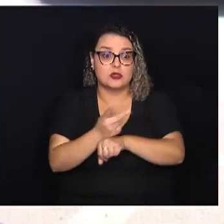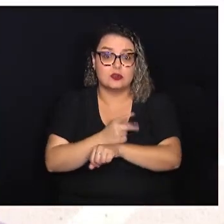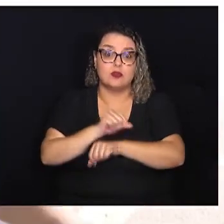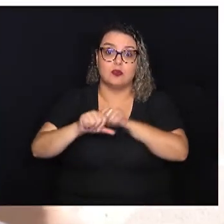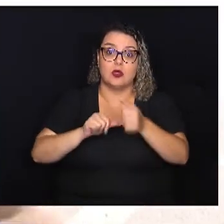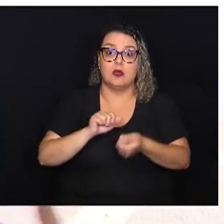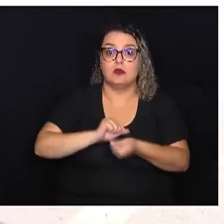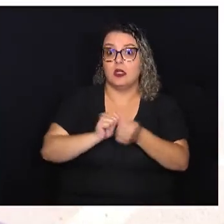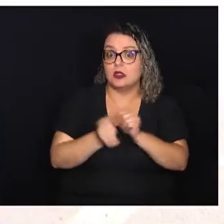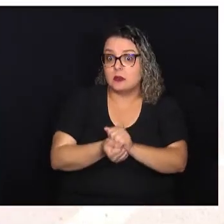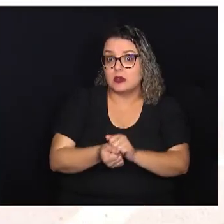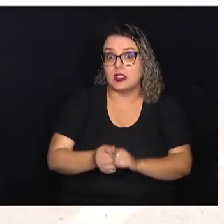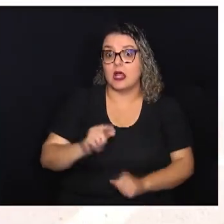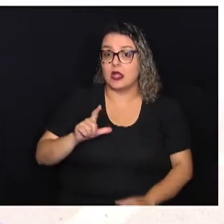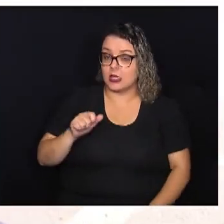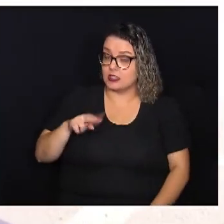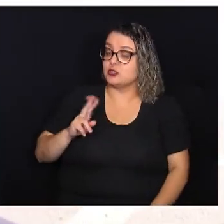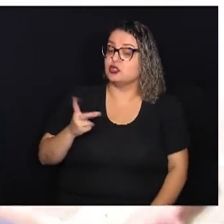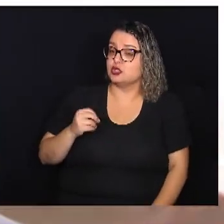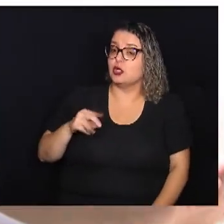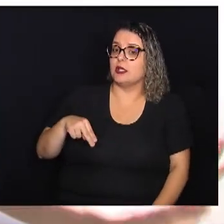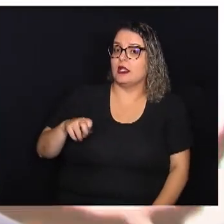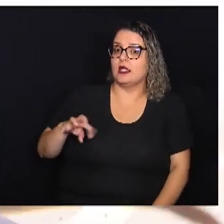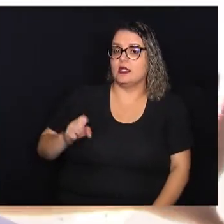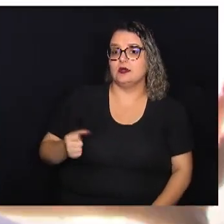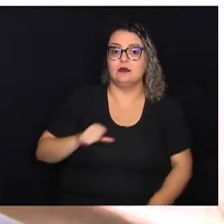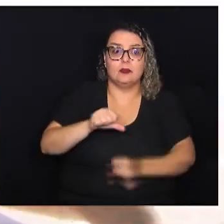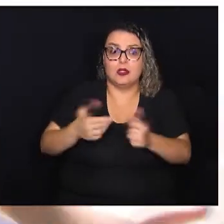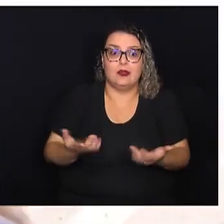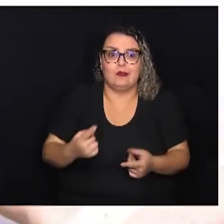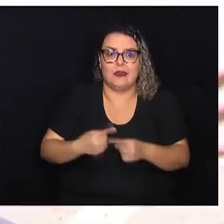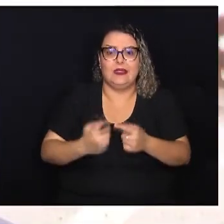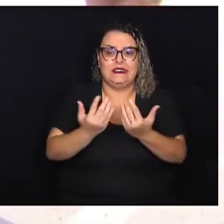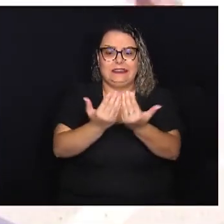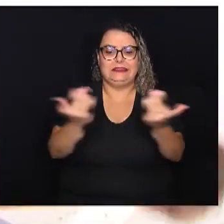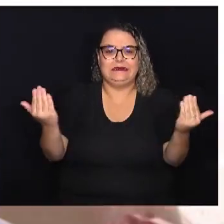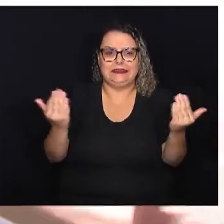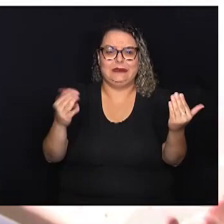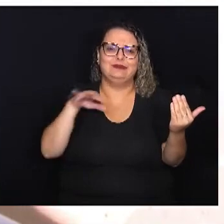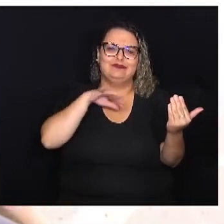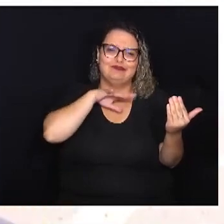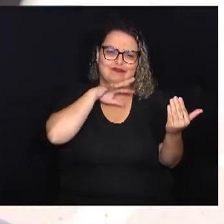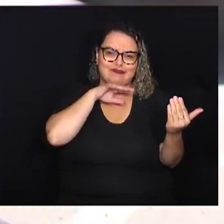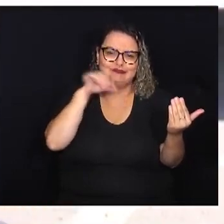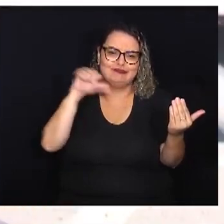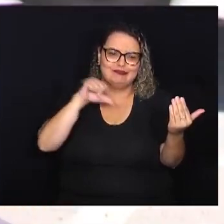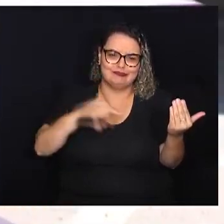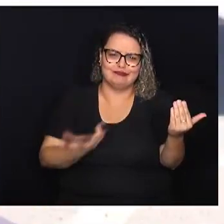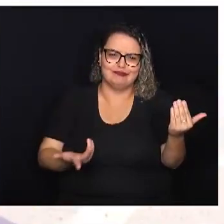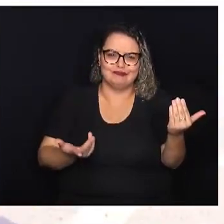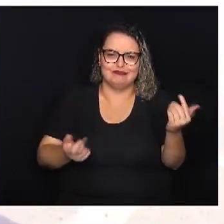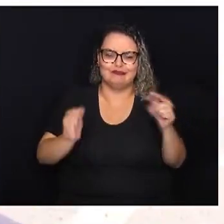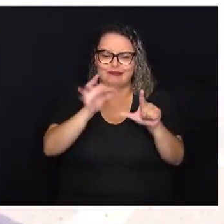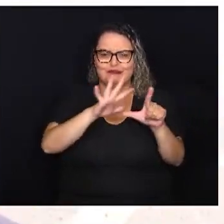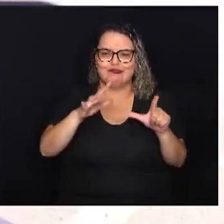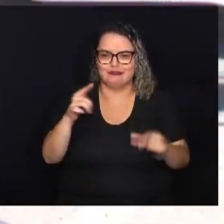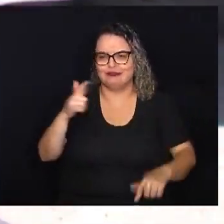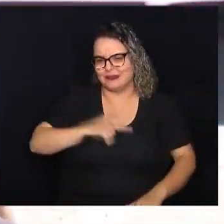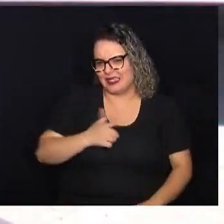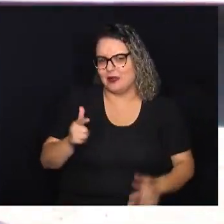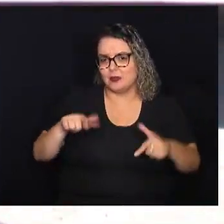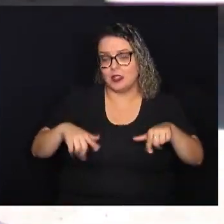reformar a lanchonete, e por mais que a gente reformasse, não mudava porque o paredão estava atrás e estava trazendo essa imagem feia, né, para o local.